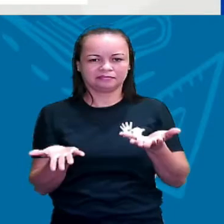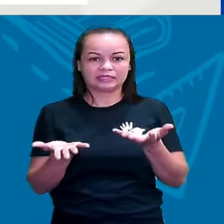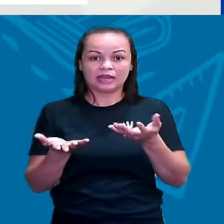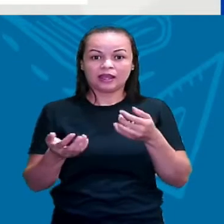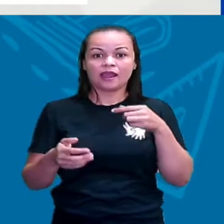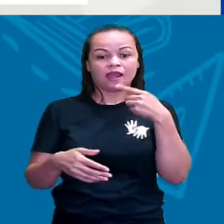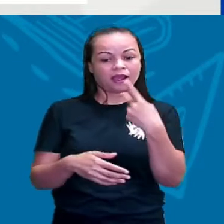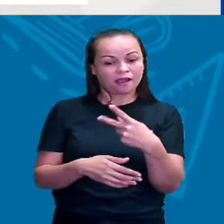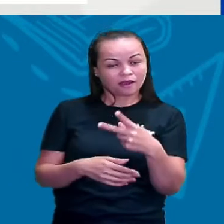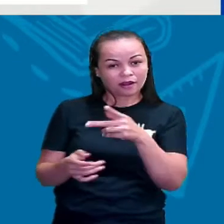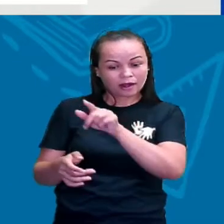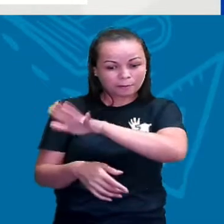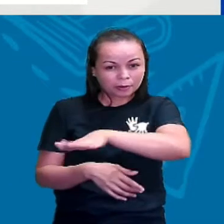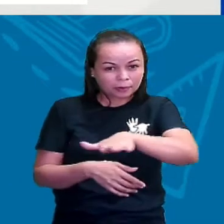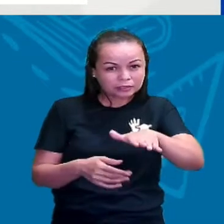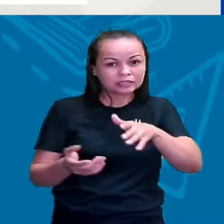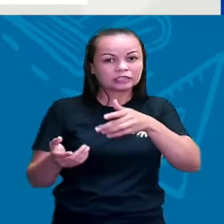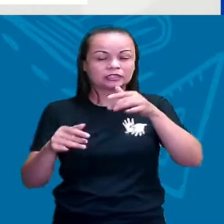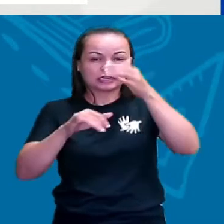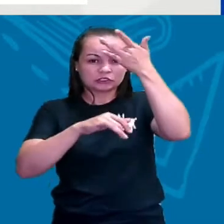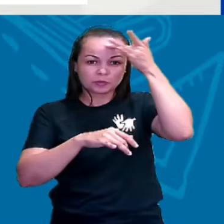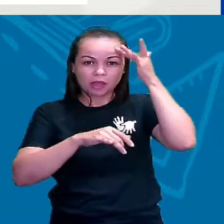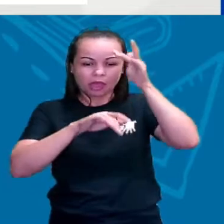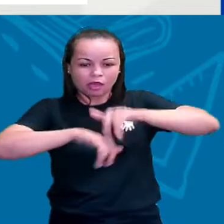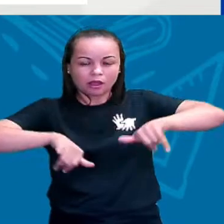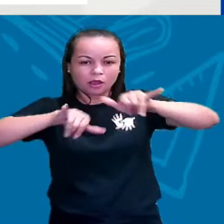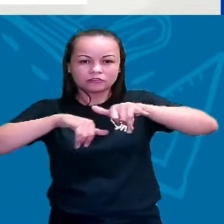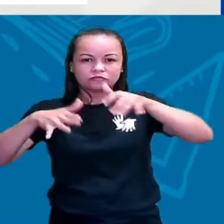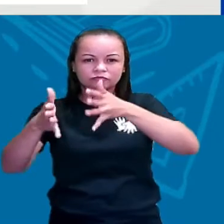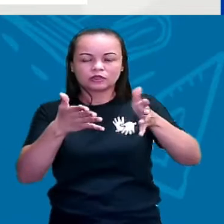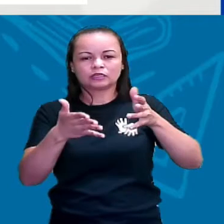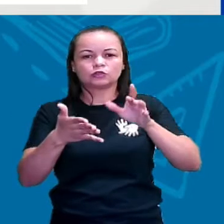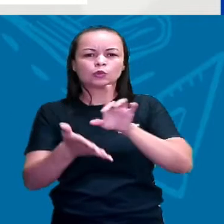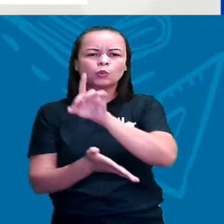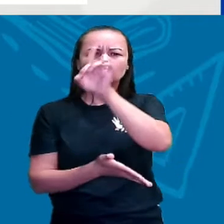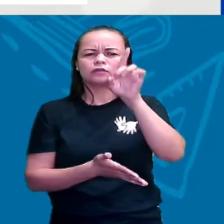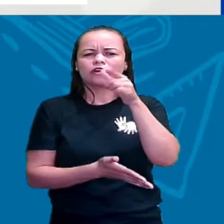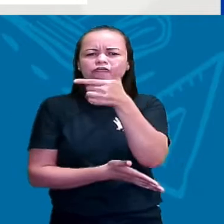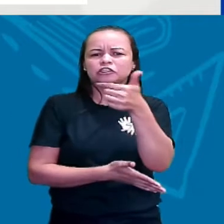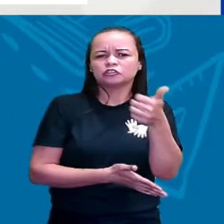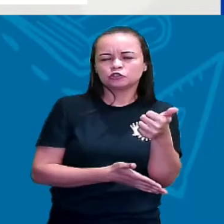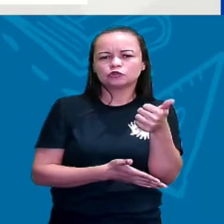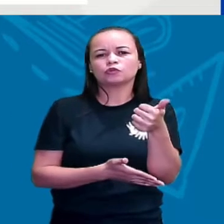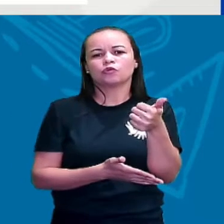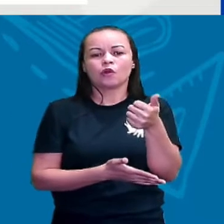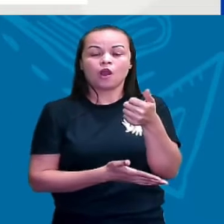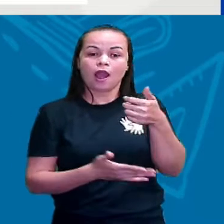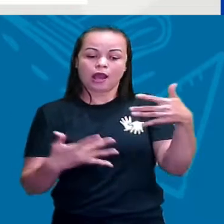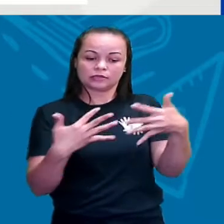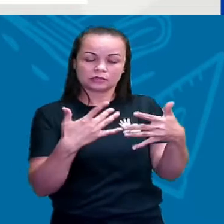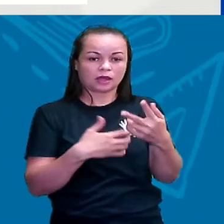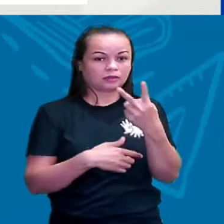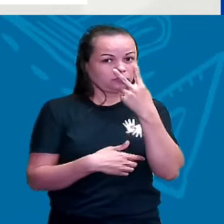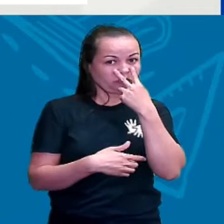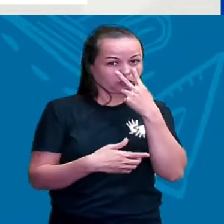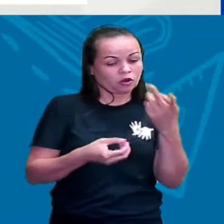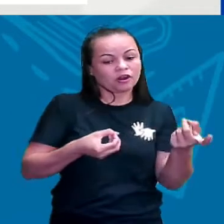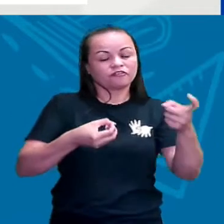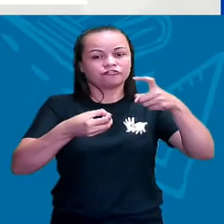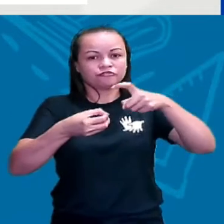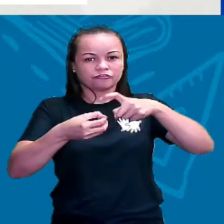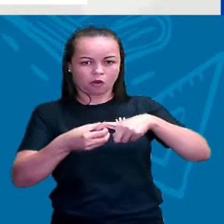vão ficar sabendo que a partir do dia 21 de fevereiro, Vitória de Santo Antão vai voltar às aulas